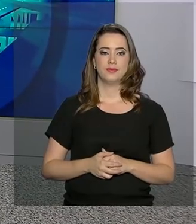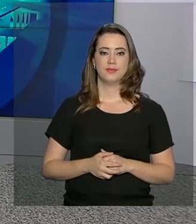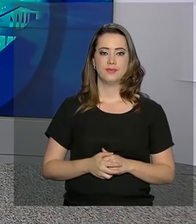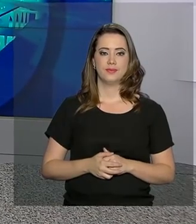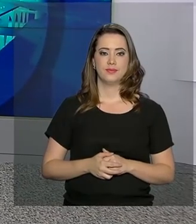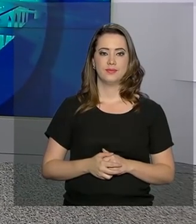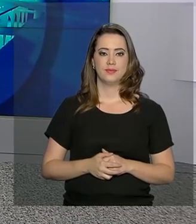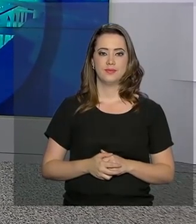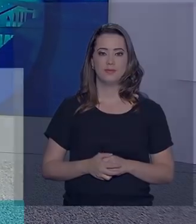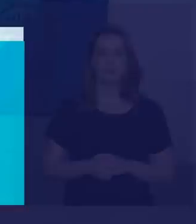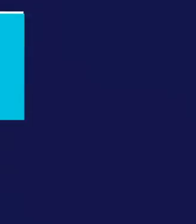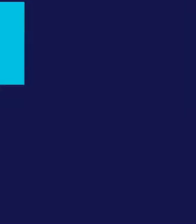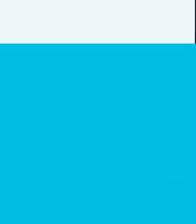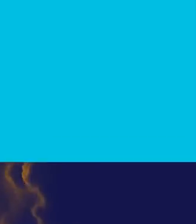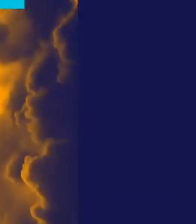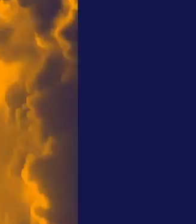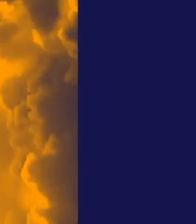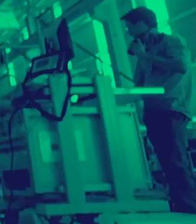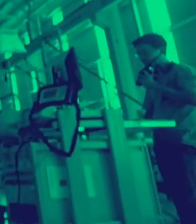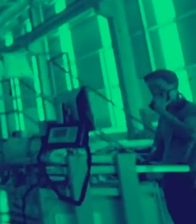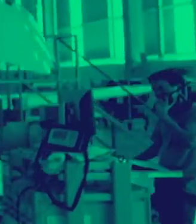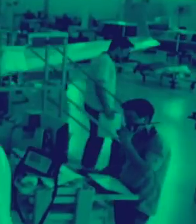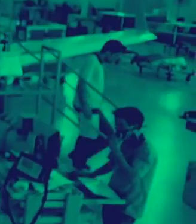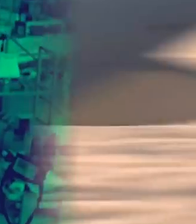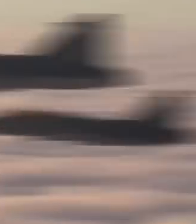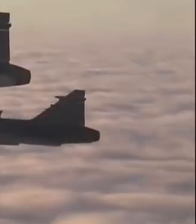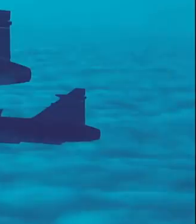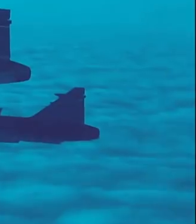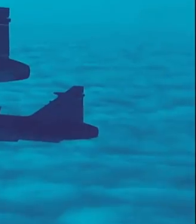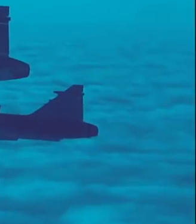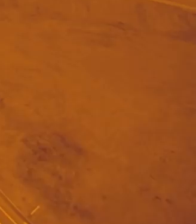Federal. E aí E